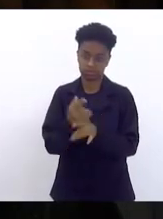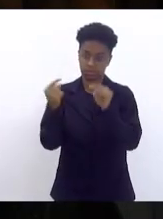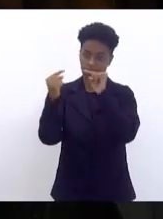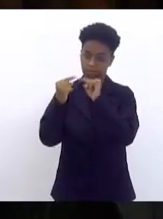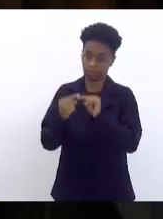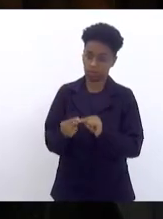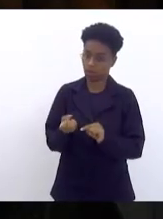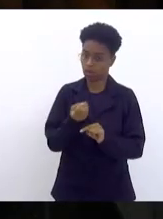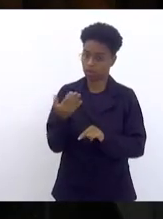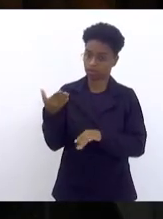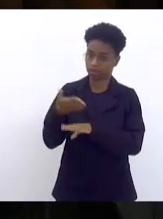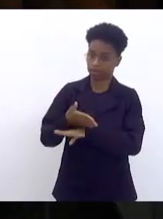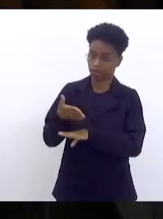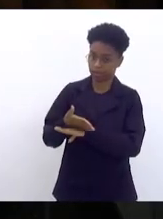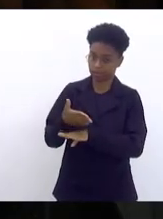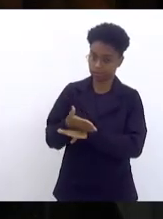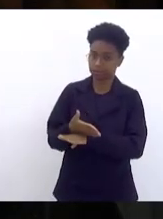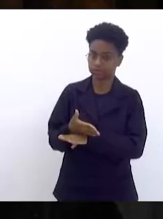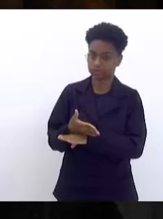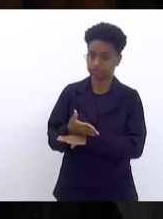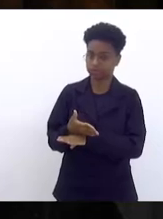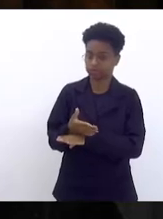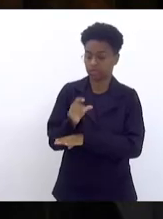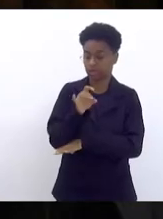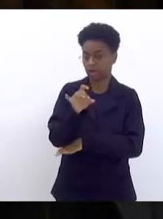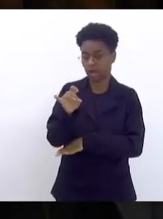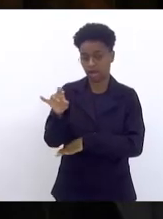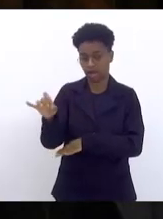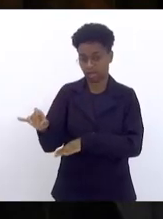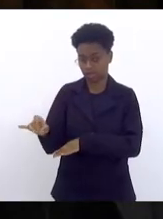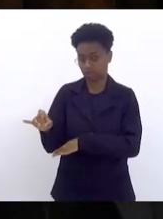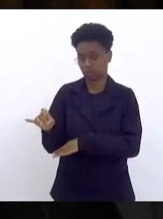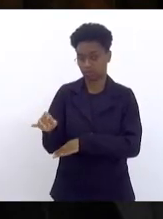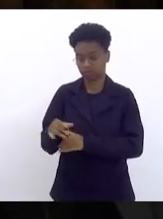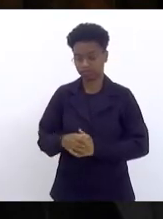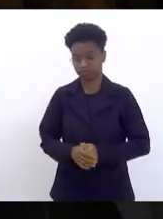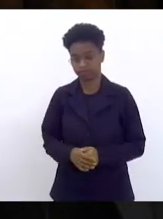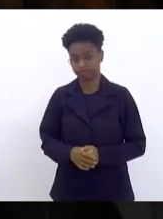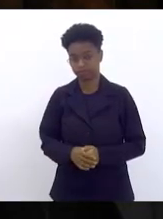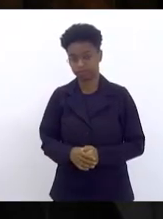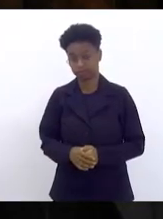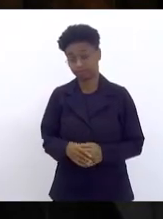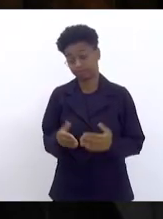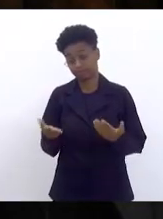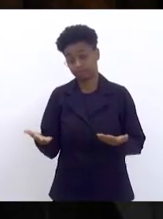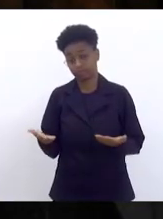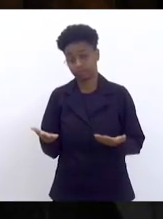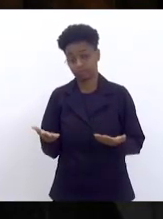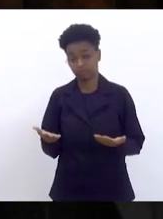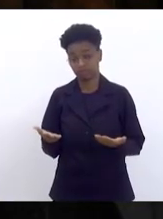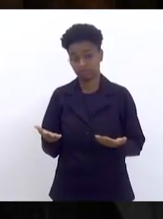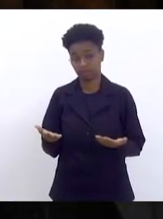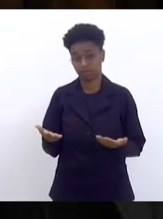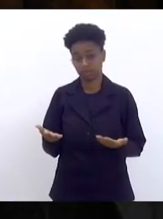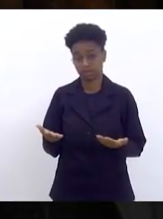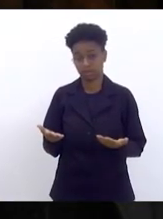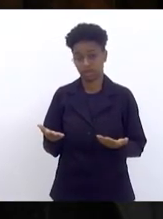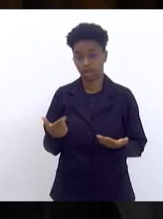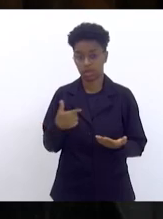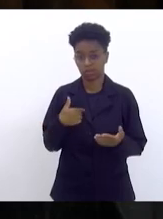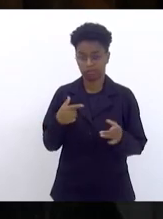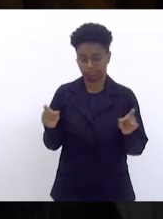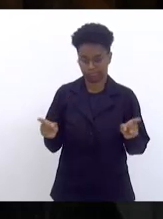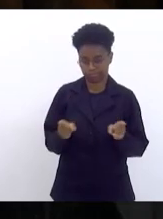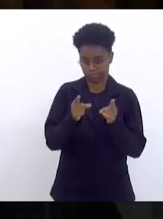participação de cada um dos municípios. Então, para ficar nos meus 10